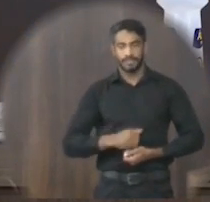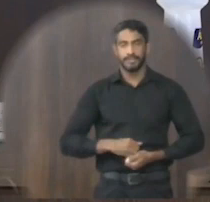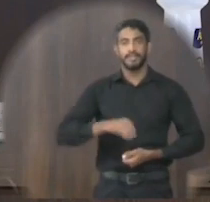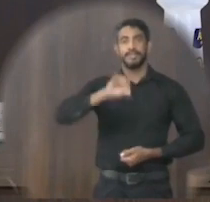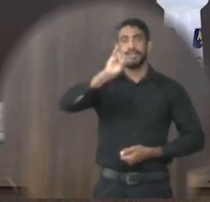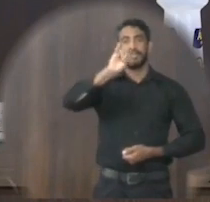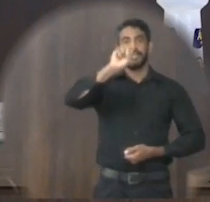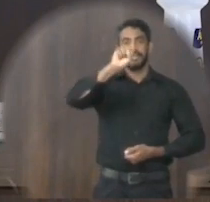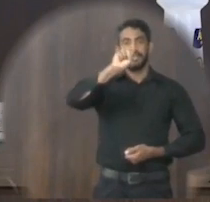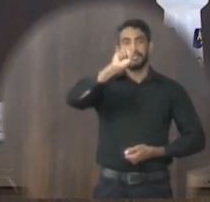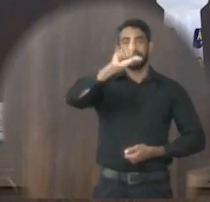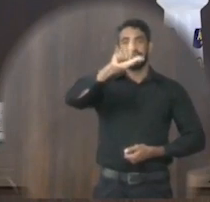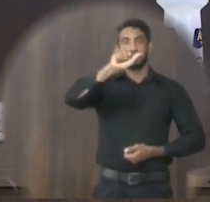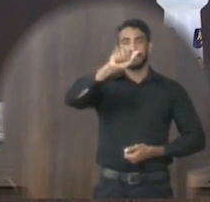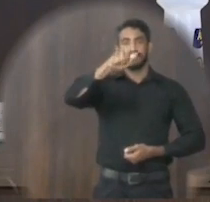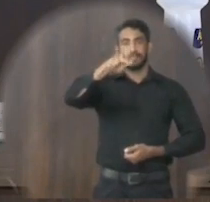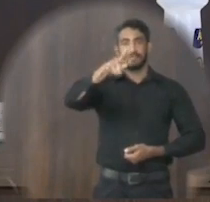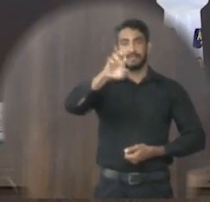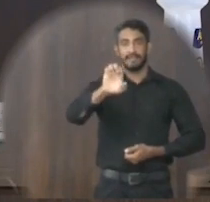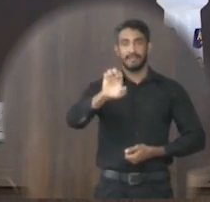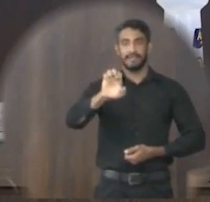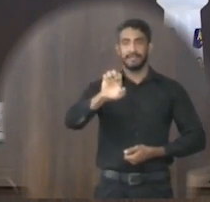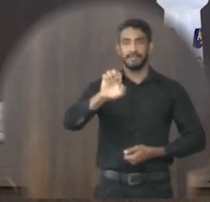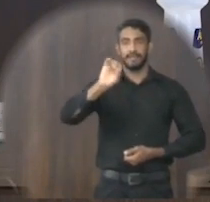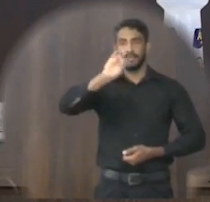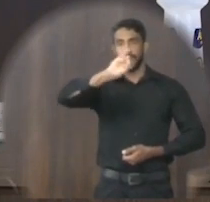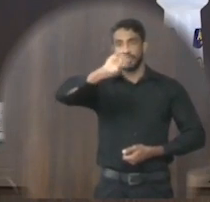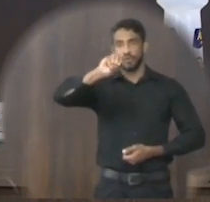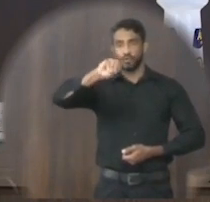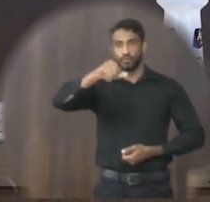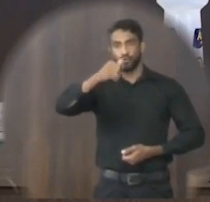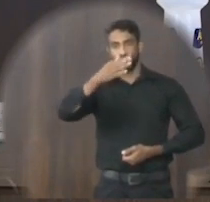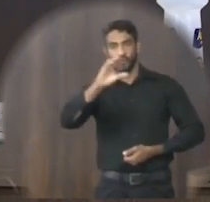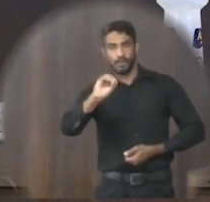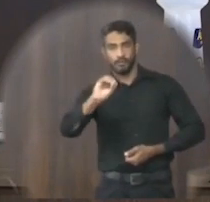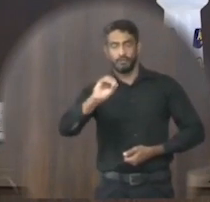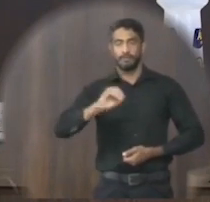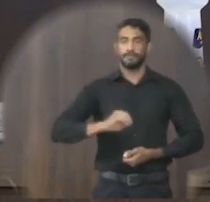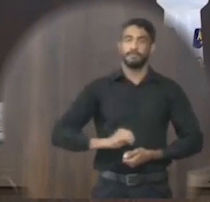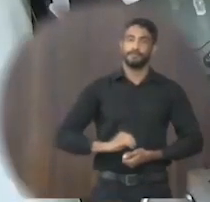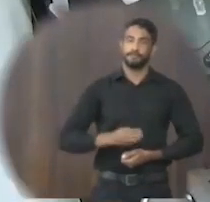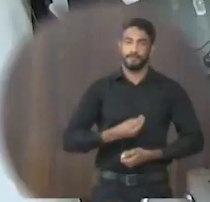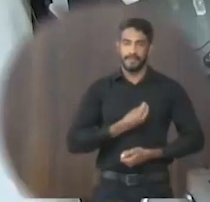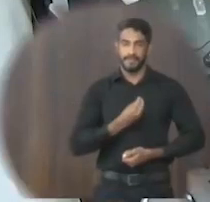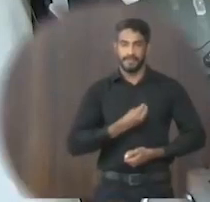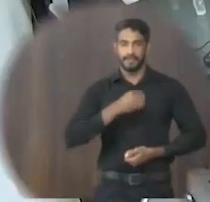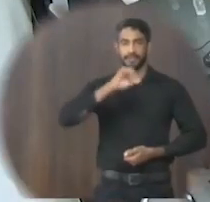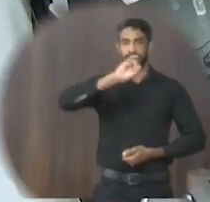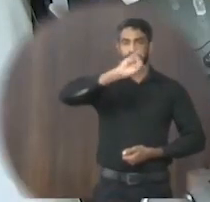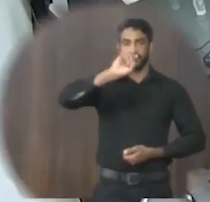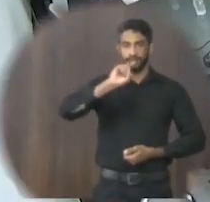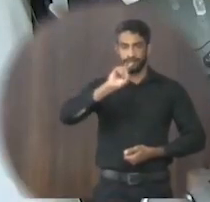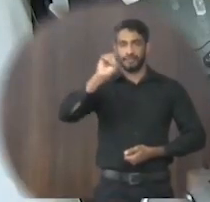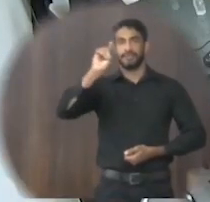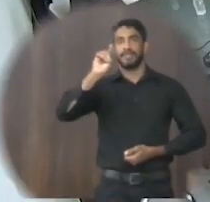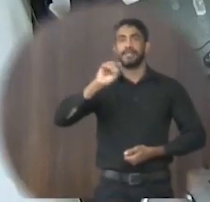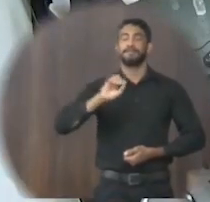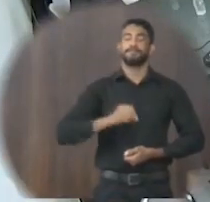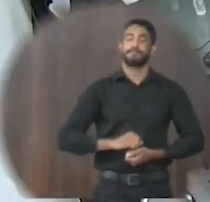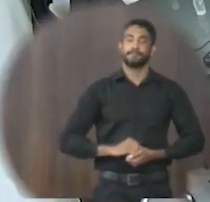Islane da Silva Pedro, presente João Pereira da Silva, presente José Tassísio Mendes,